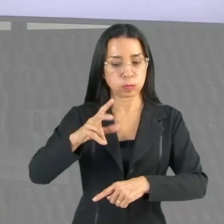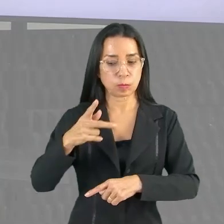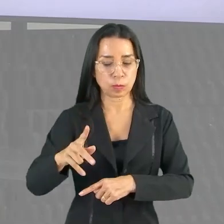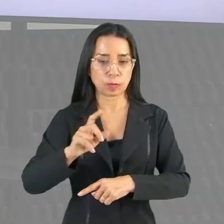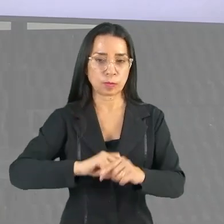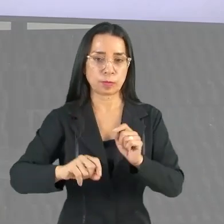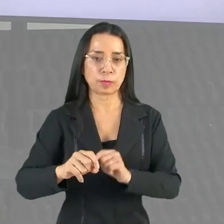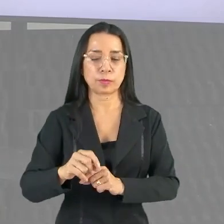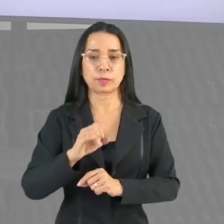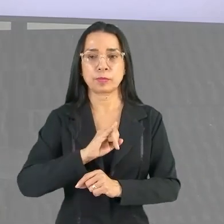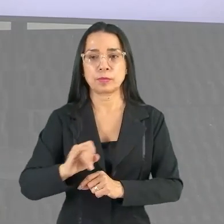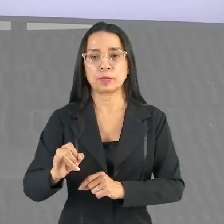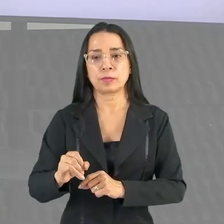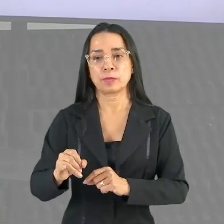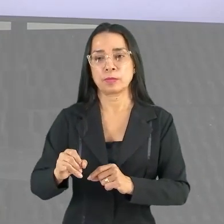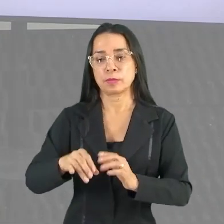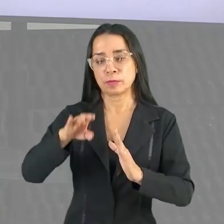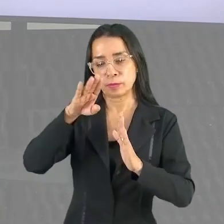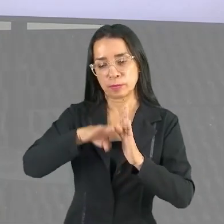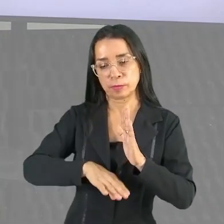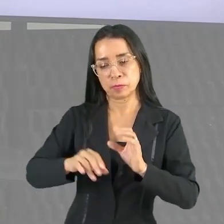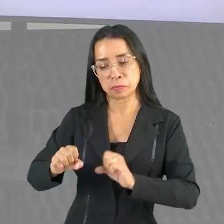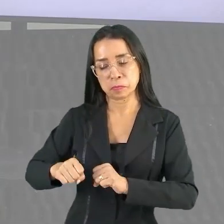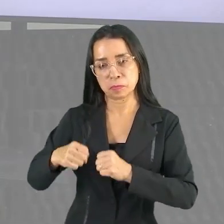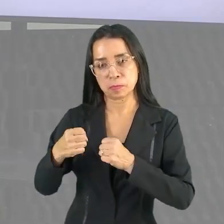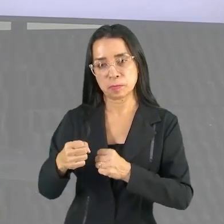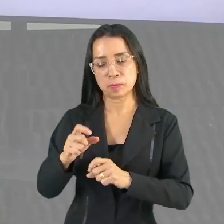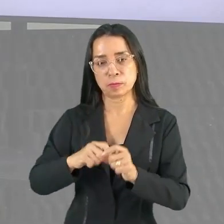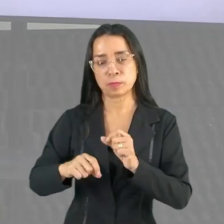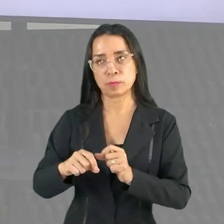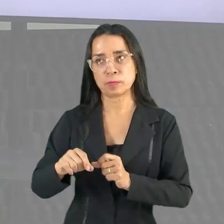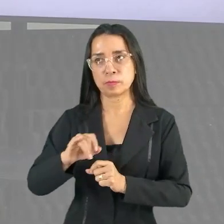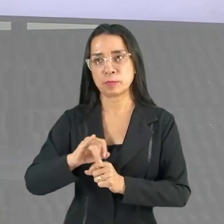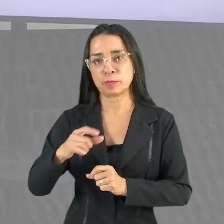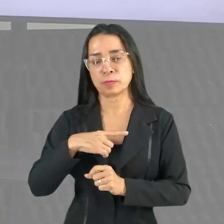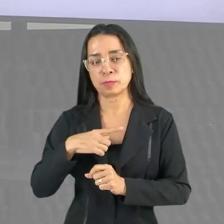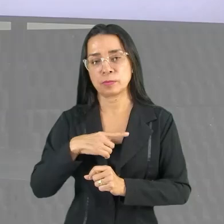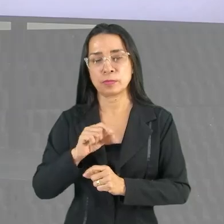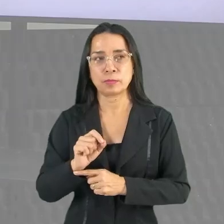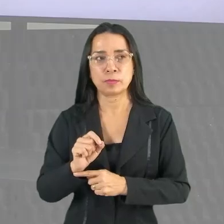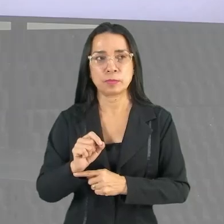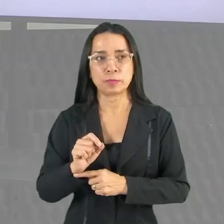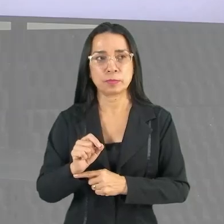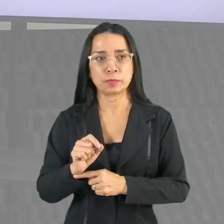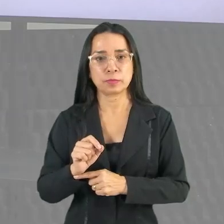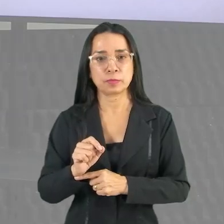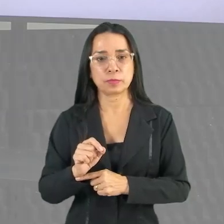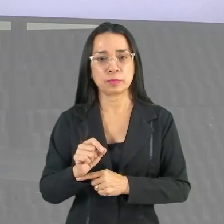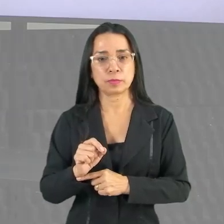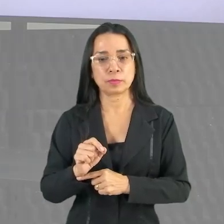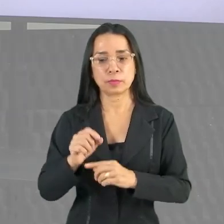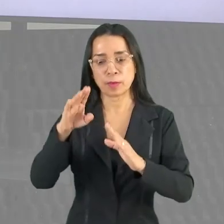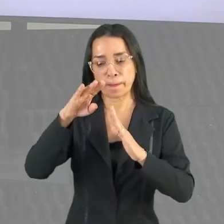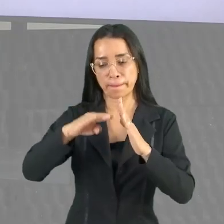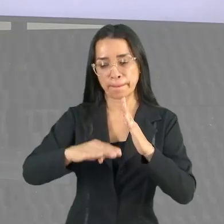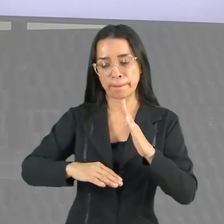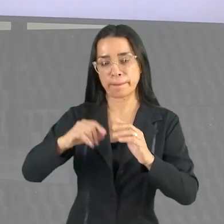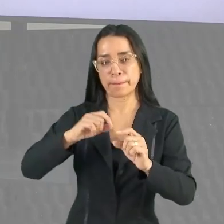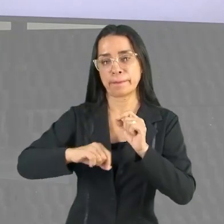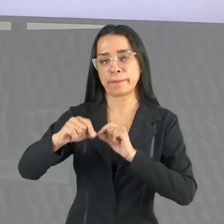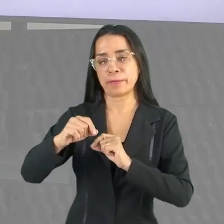Se ele tem um baixo índice de força, se ele tem uma baixa resistência